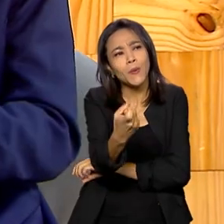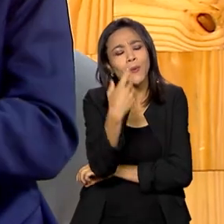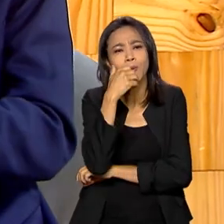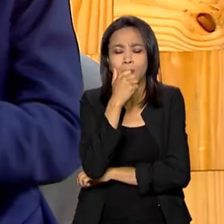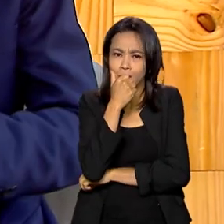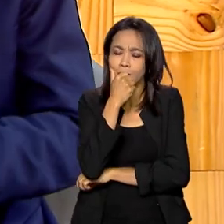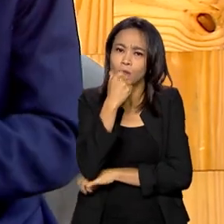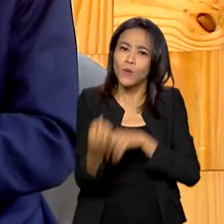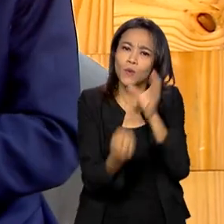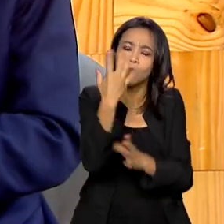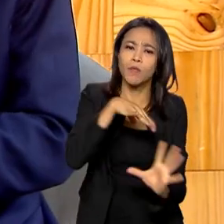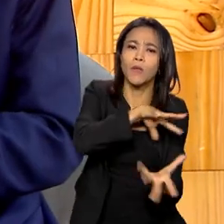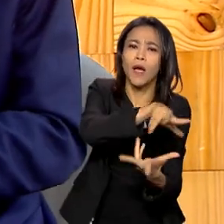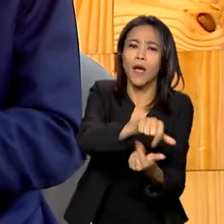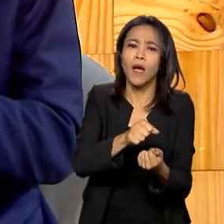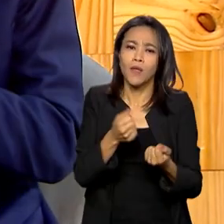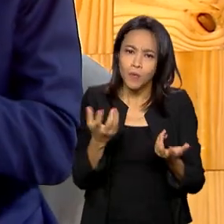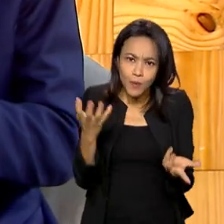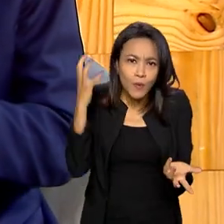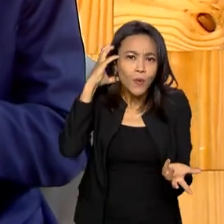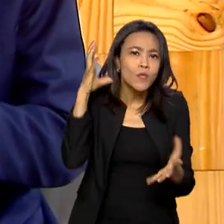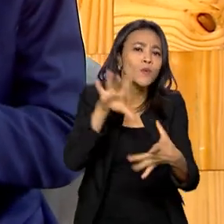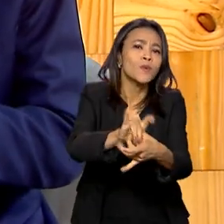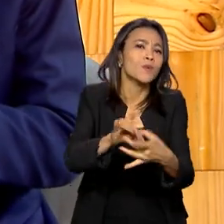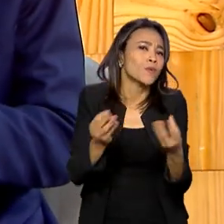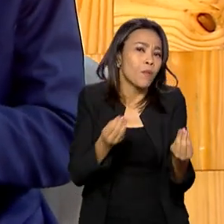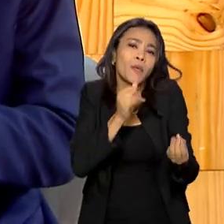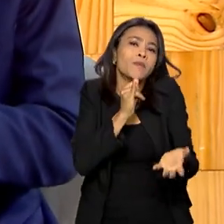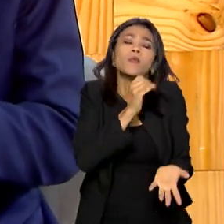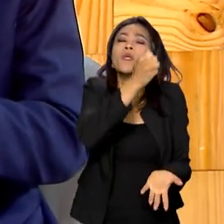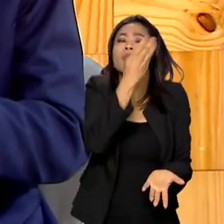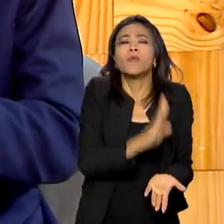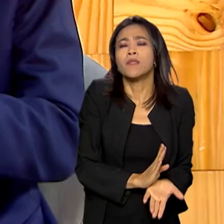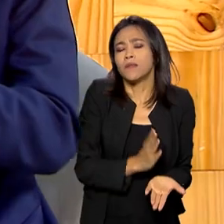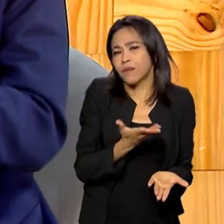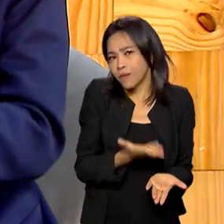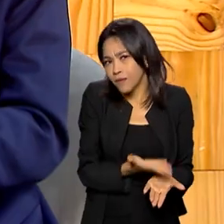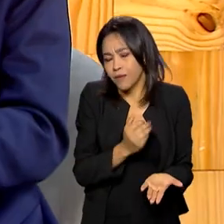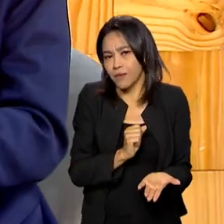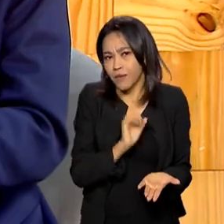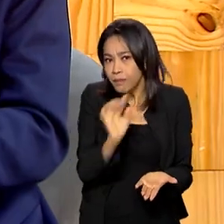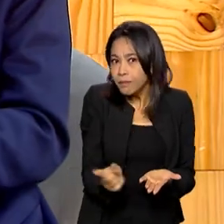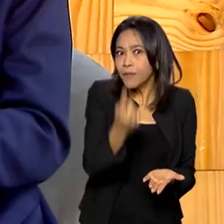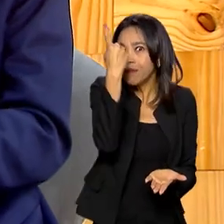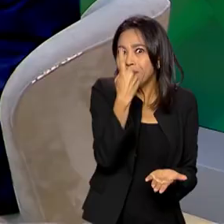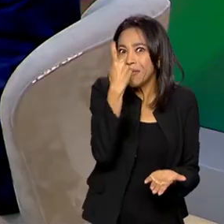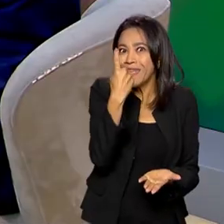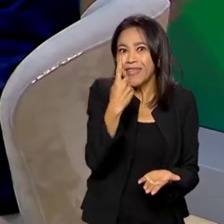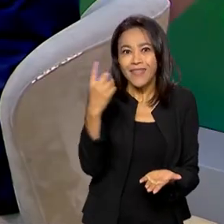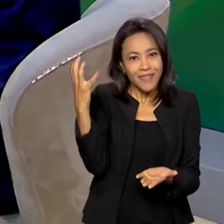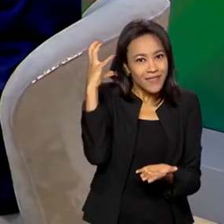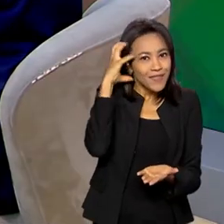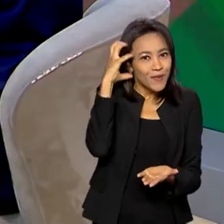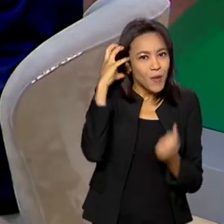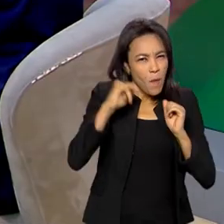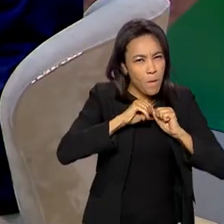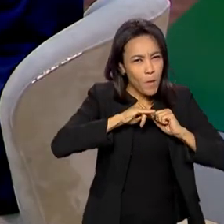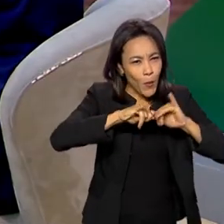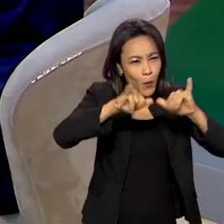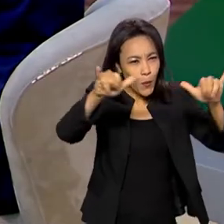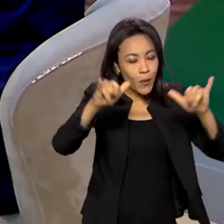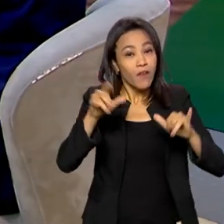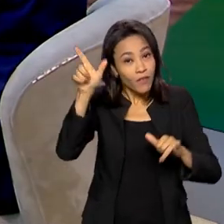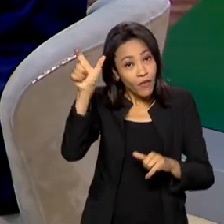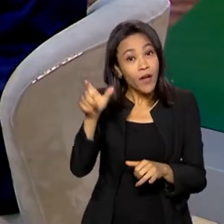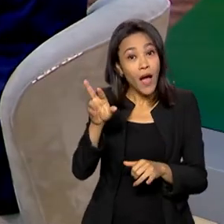no mundo, o contexto. Agora, especificamente no caso do Brasil, a primeira transmissão radiofônica, a gente mencionou aqui, Roquete